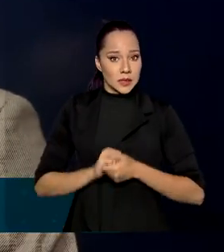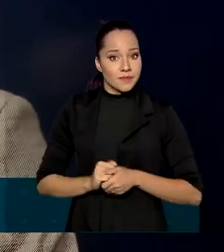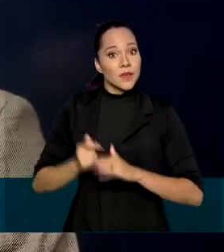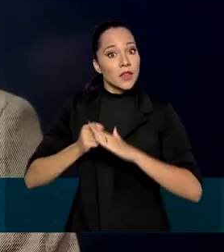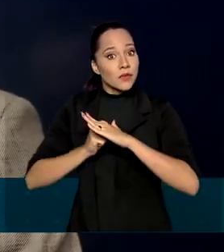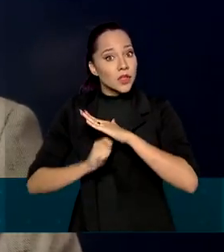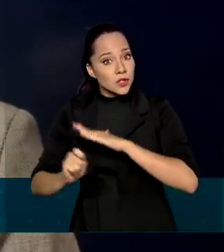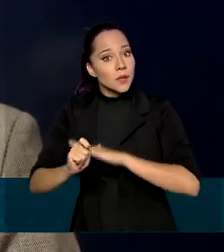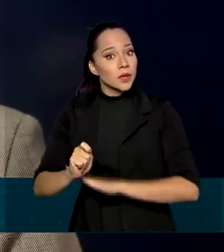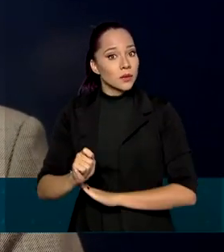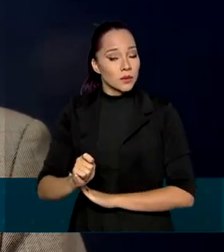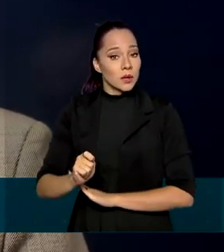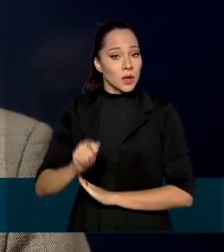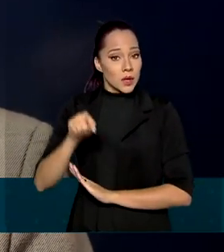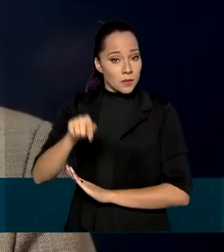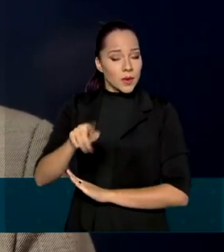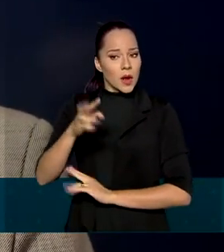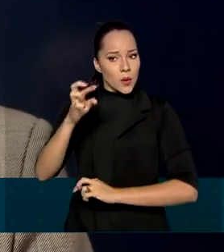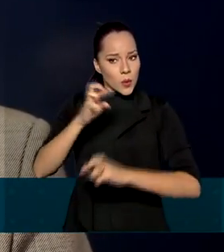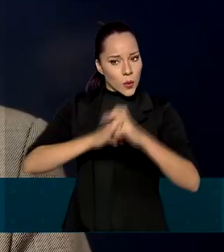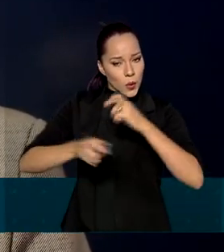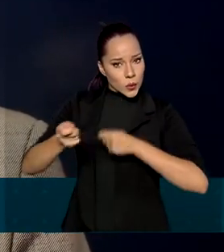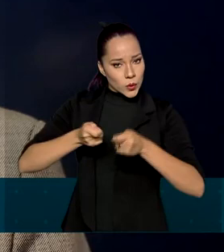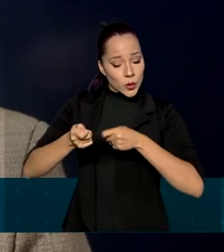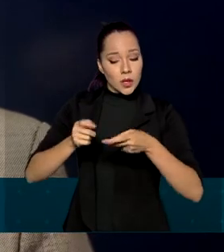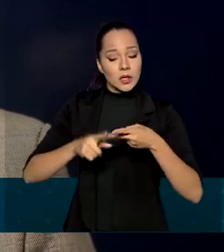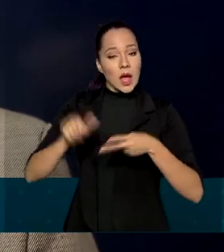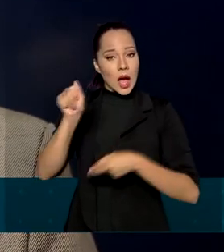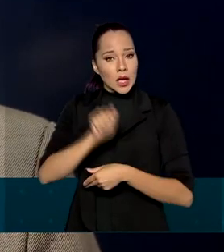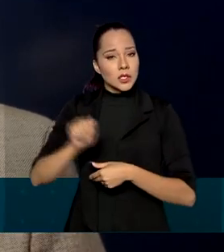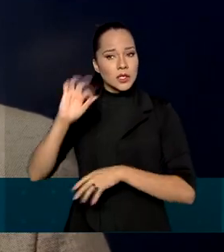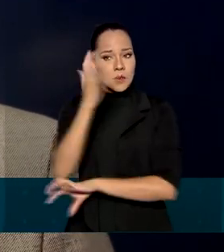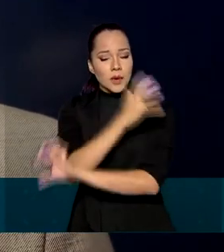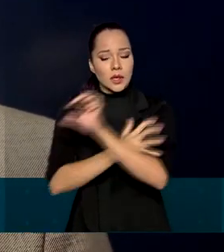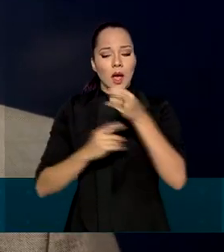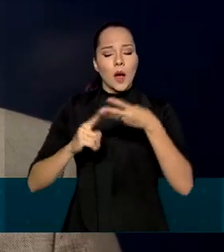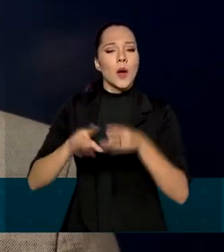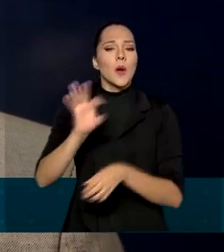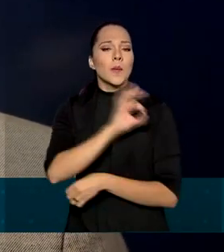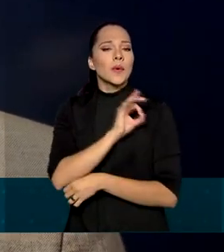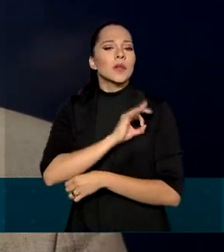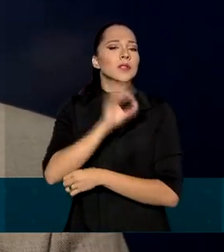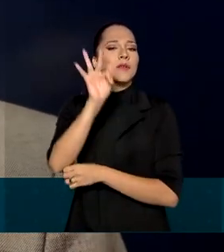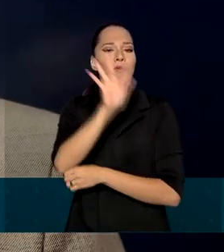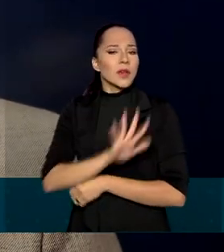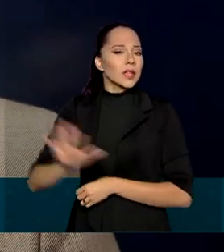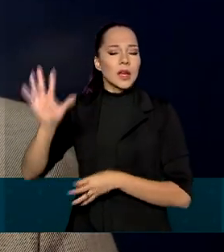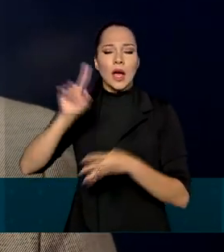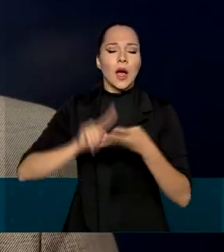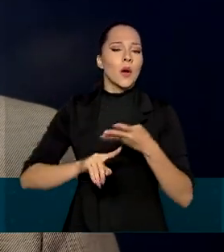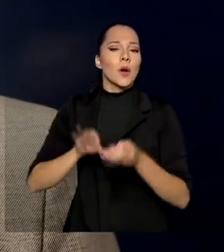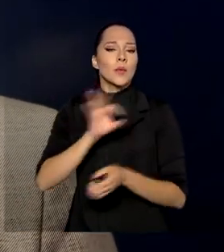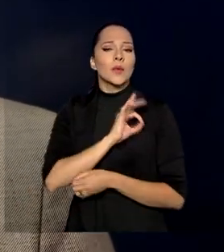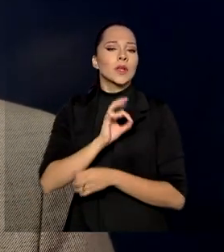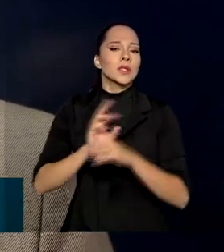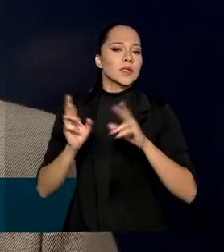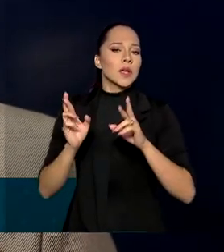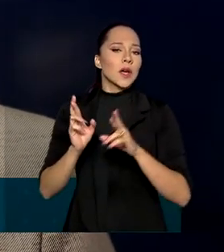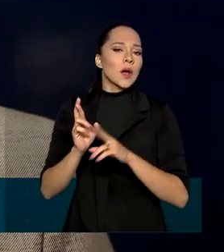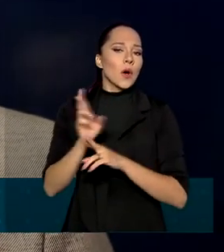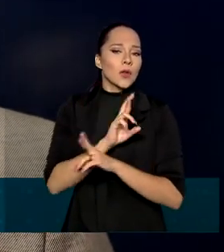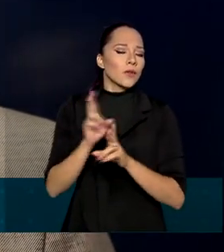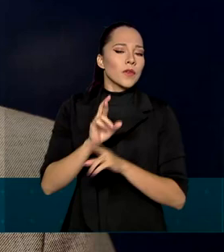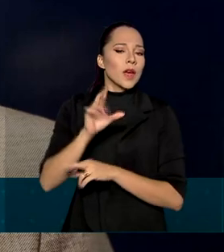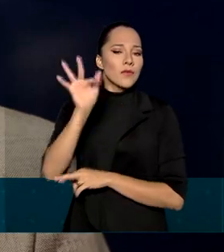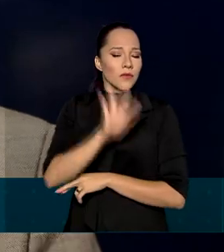Investimento para o comando e controle, as agências ambientais, a Polícia Federal, o IBAMA, o ICMBio, a Polícia Rodoviária Federal, continuam